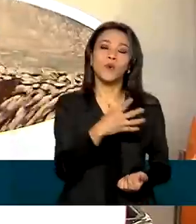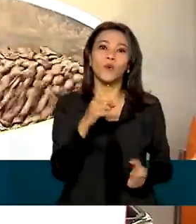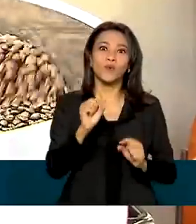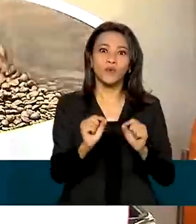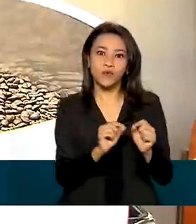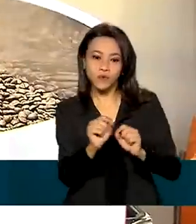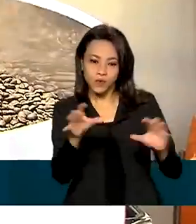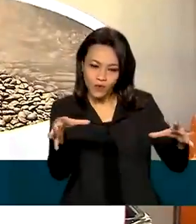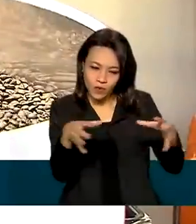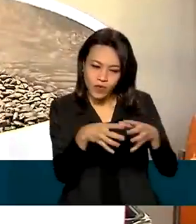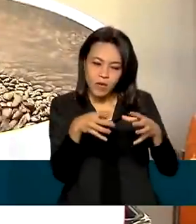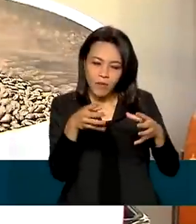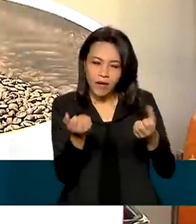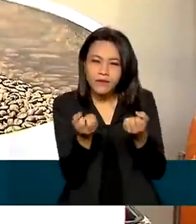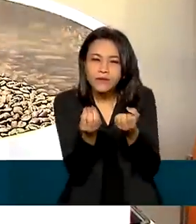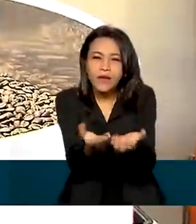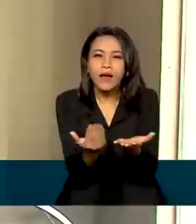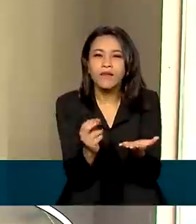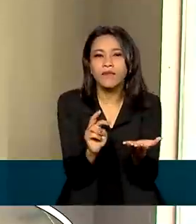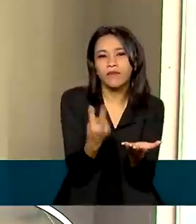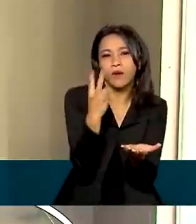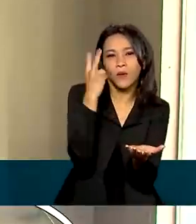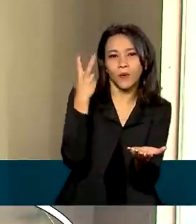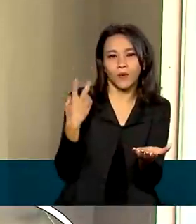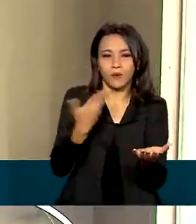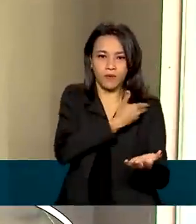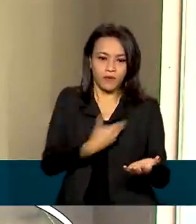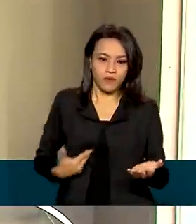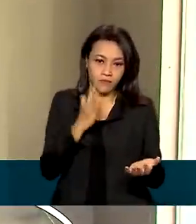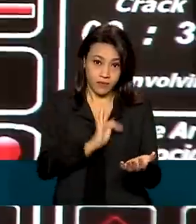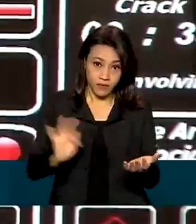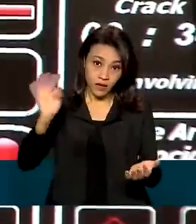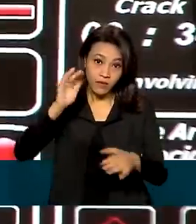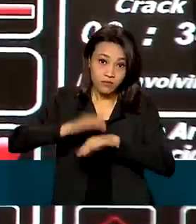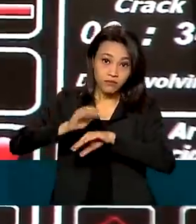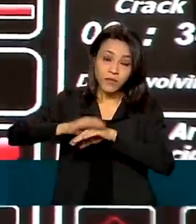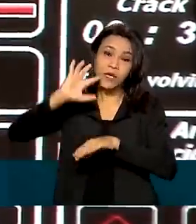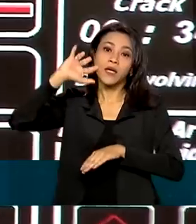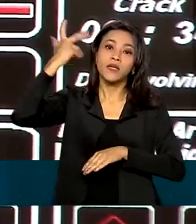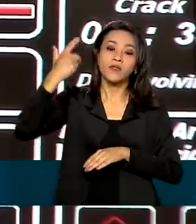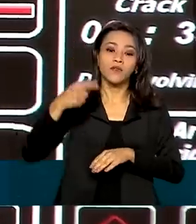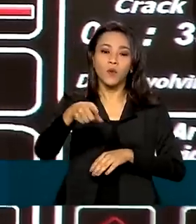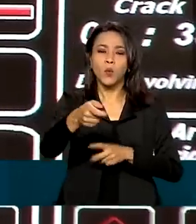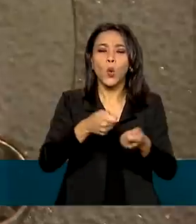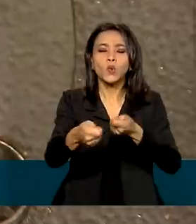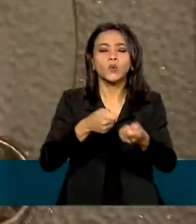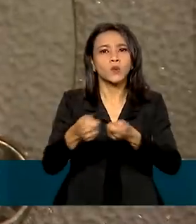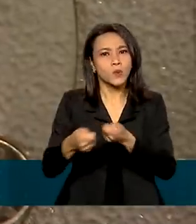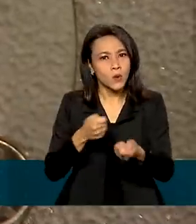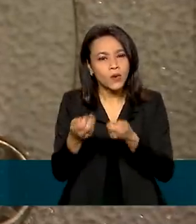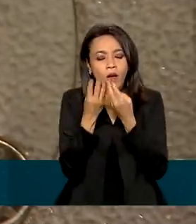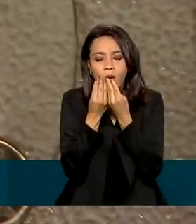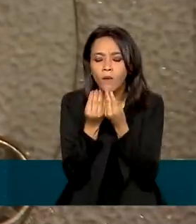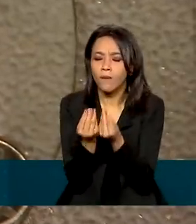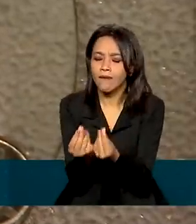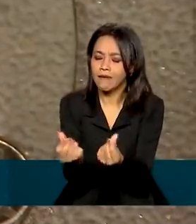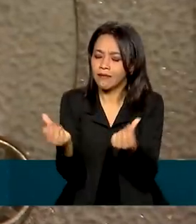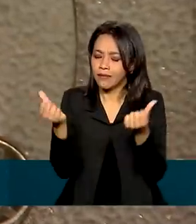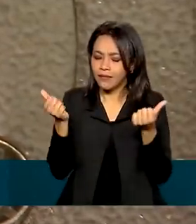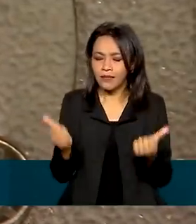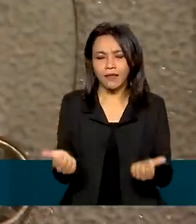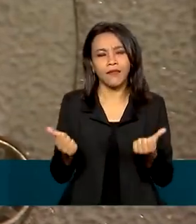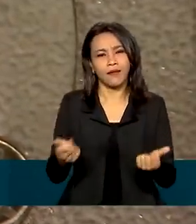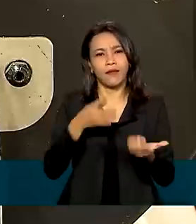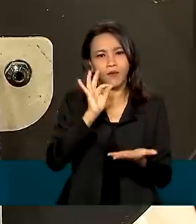Para agregar maior valor ao produto, o governo federal decidiu criar o controle oficial da qualidade do café